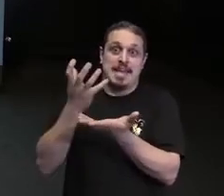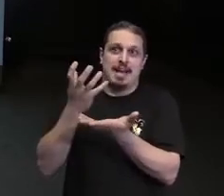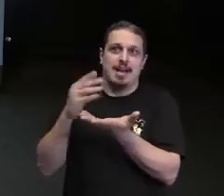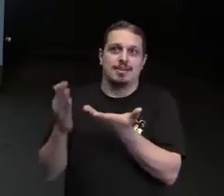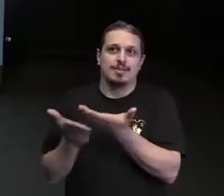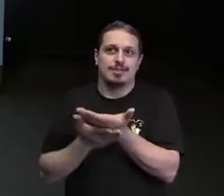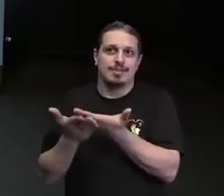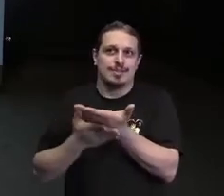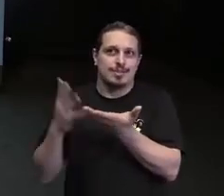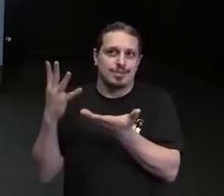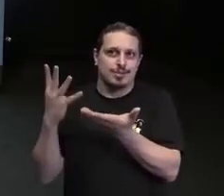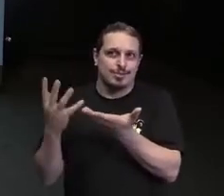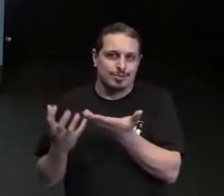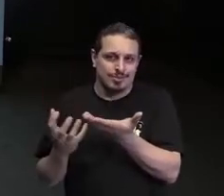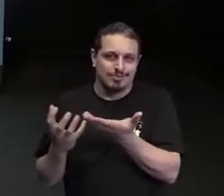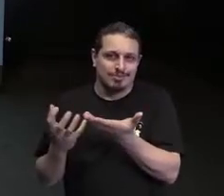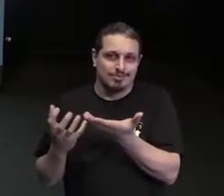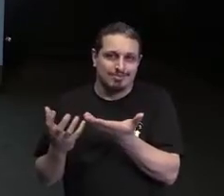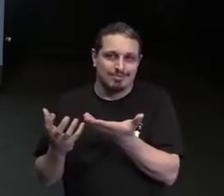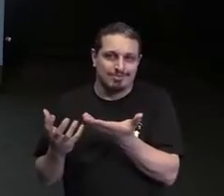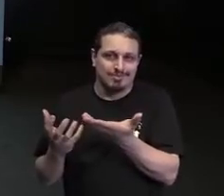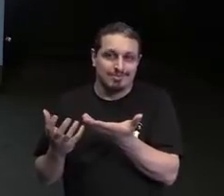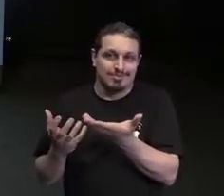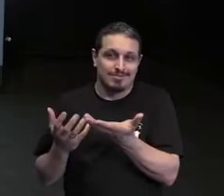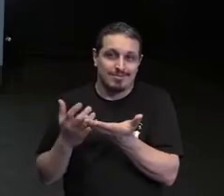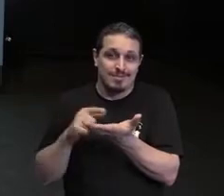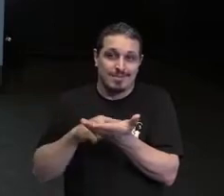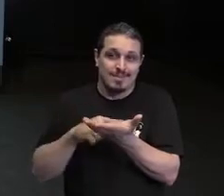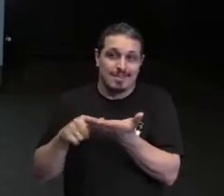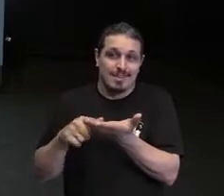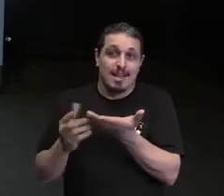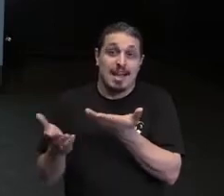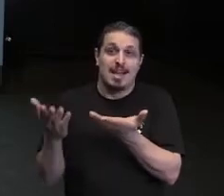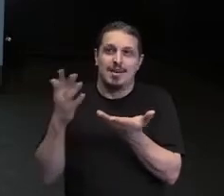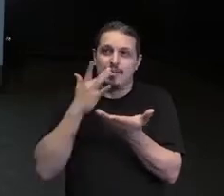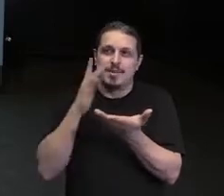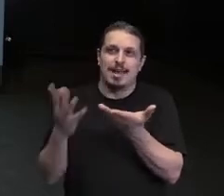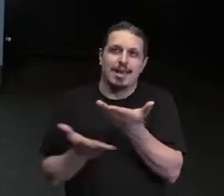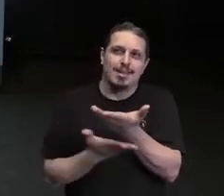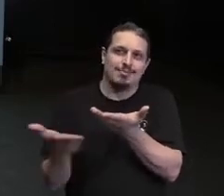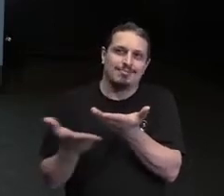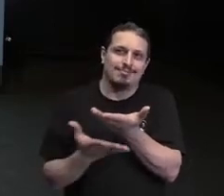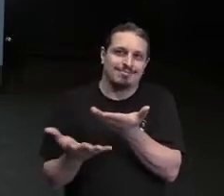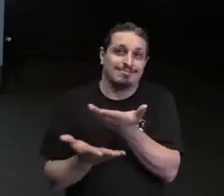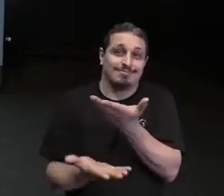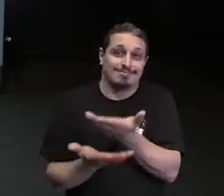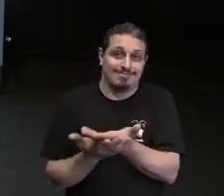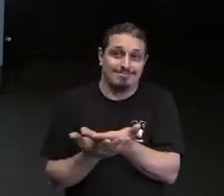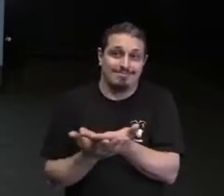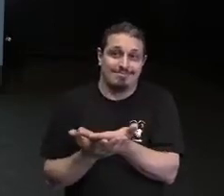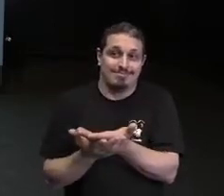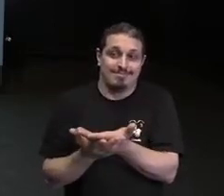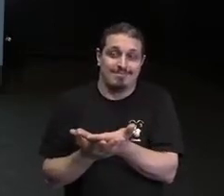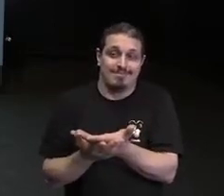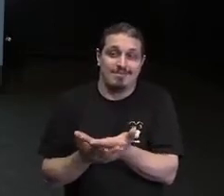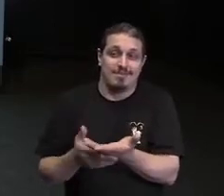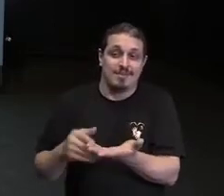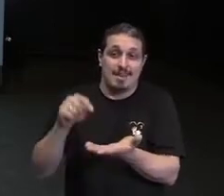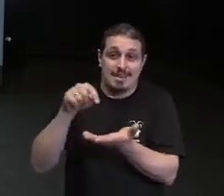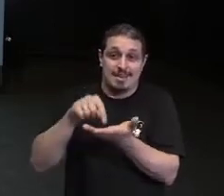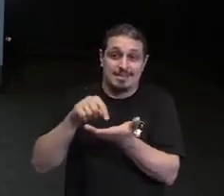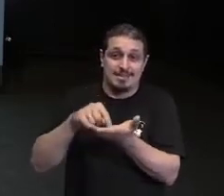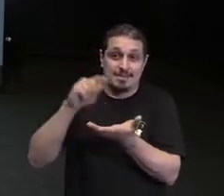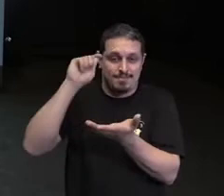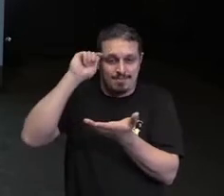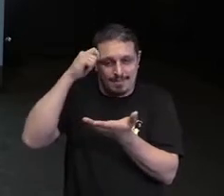hospitalar, na nossa interpretação. E é uma criança que ela tem a pele preta. Essa é uma criança que